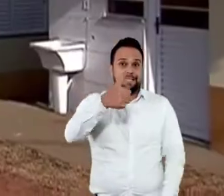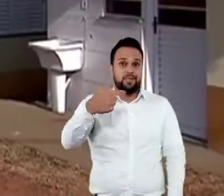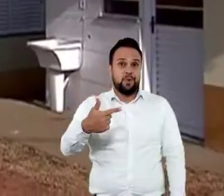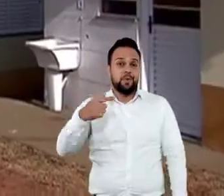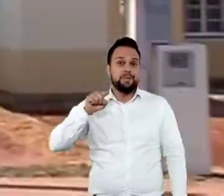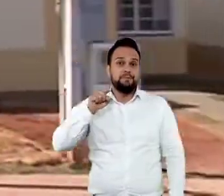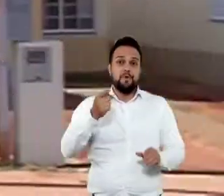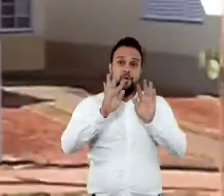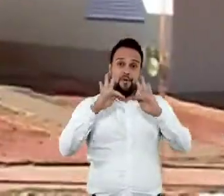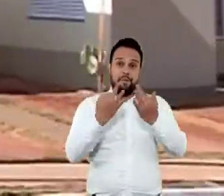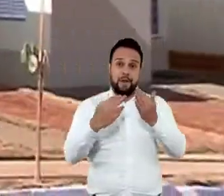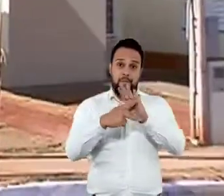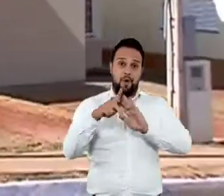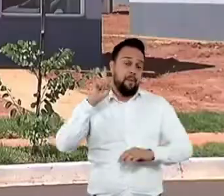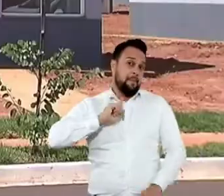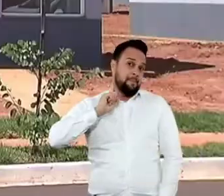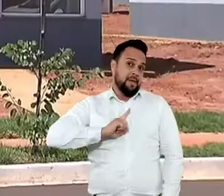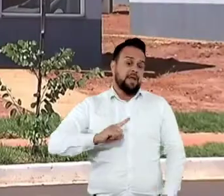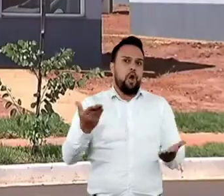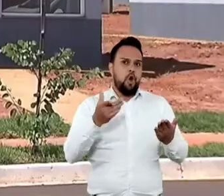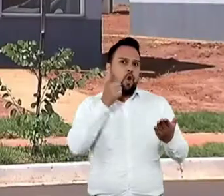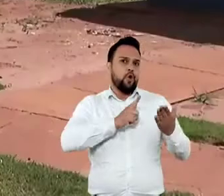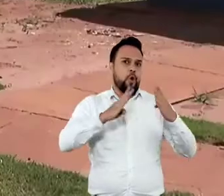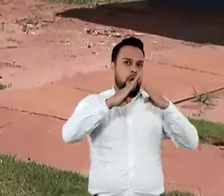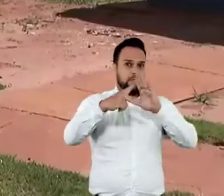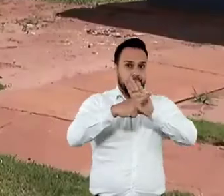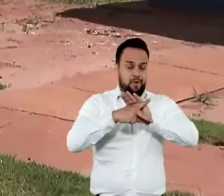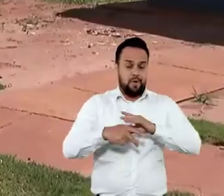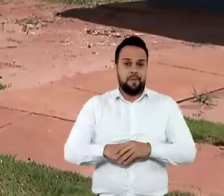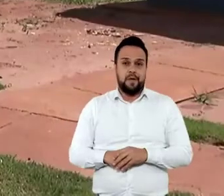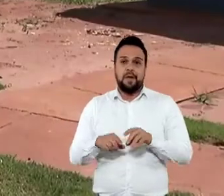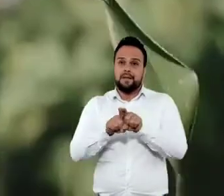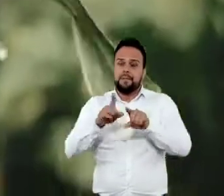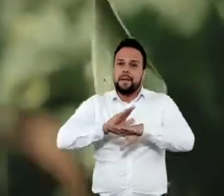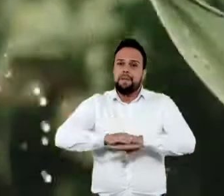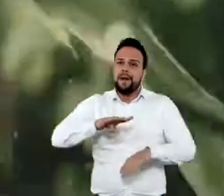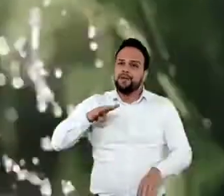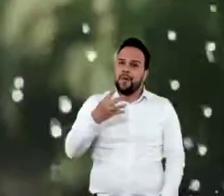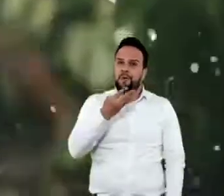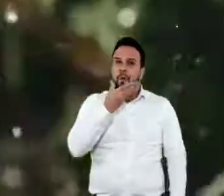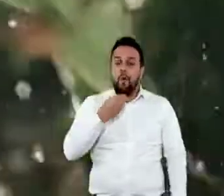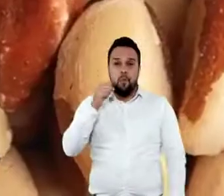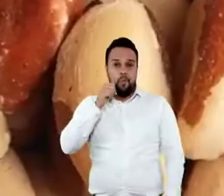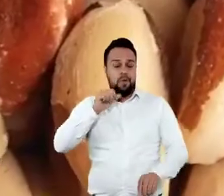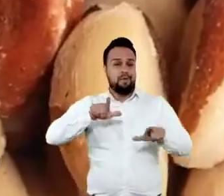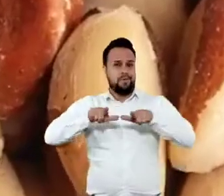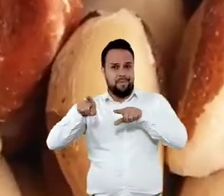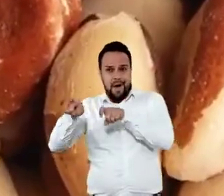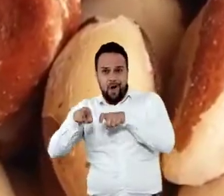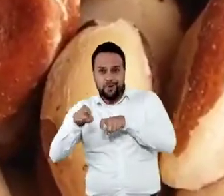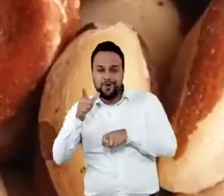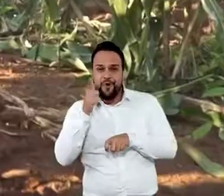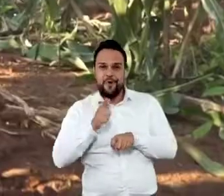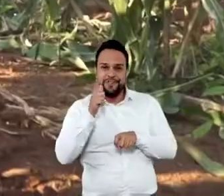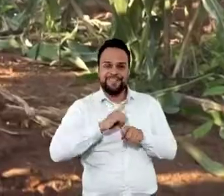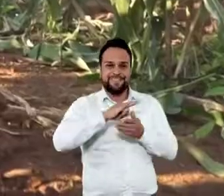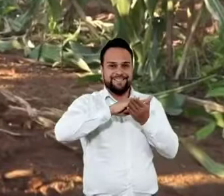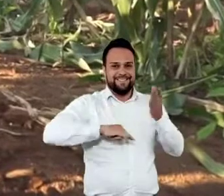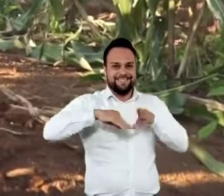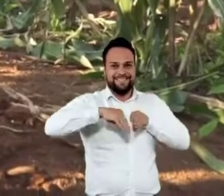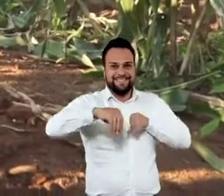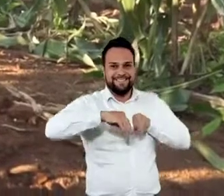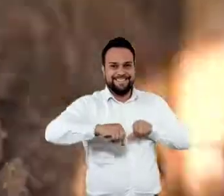de 112 mil famílias mineiras que agora tem uma casa própria. E de mais de 4 mil homens e mulheres do campo que